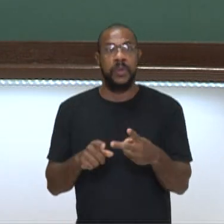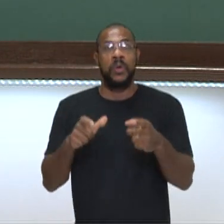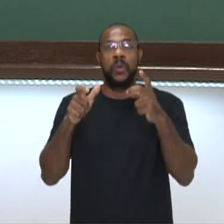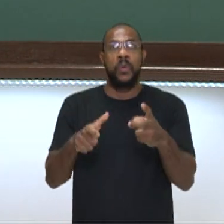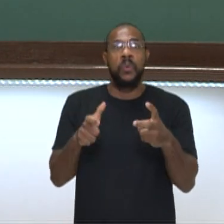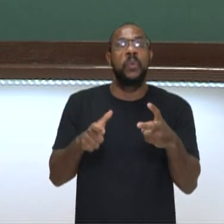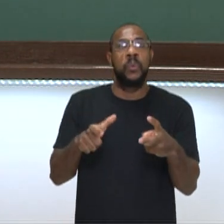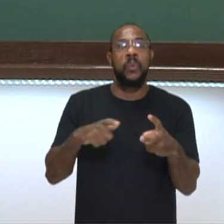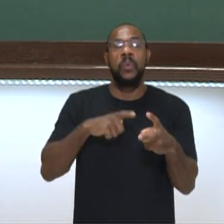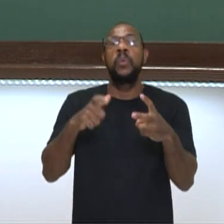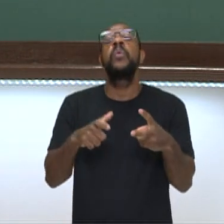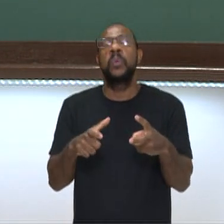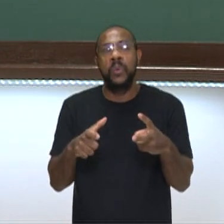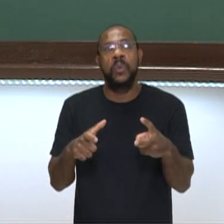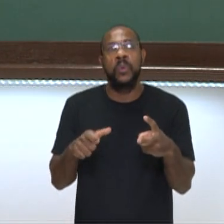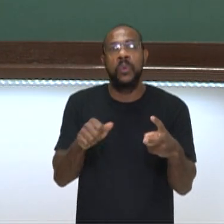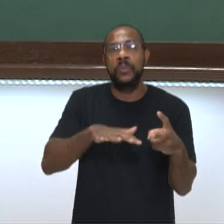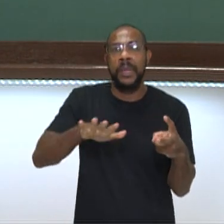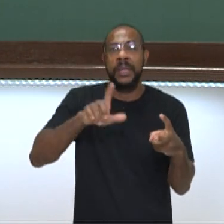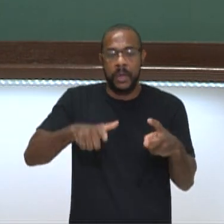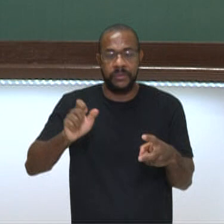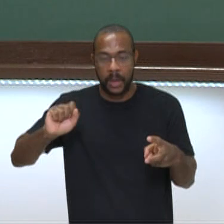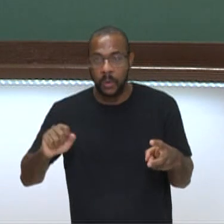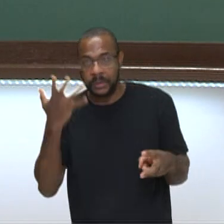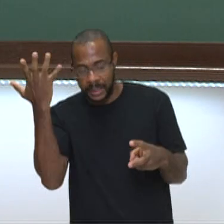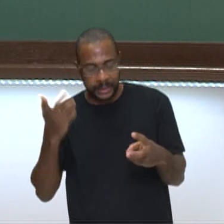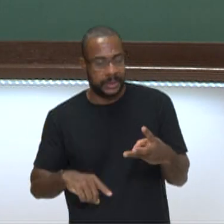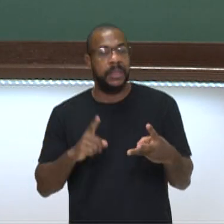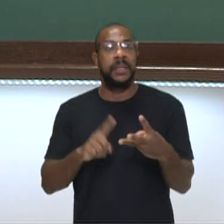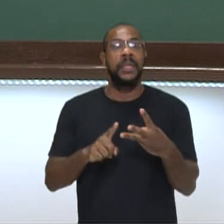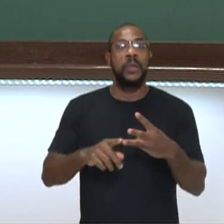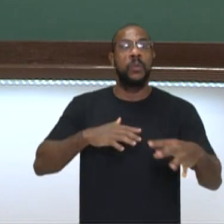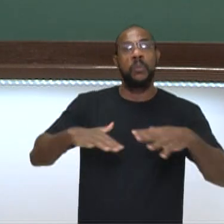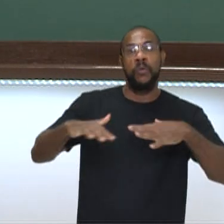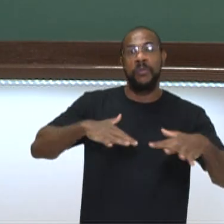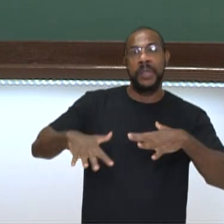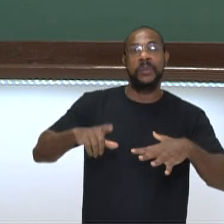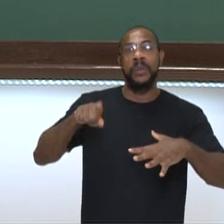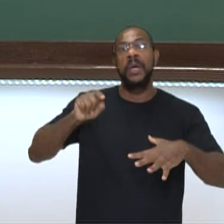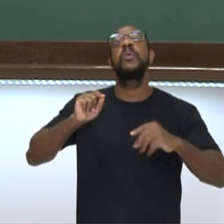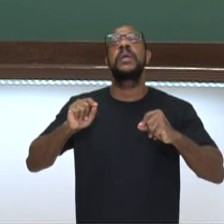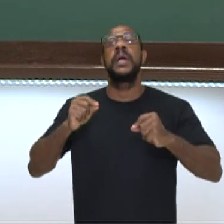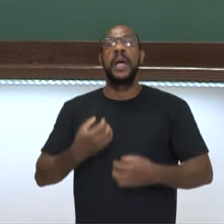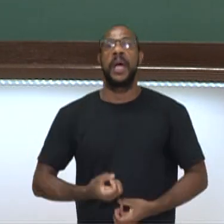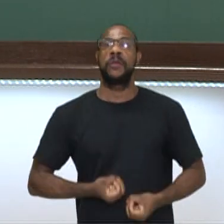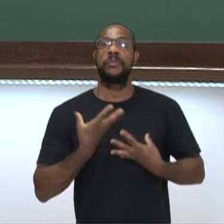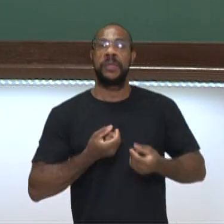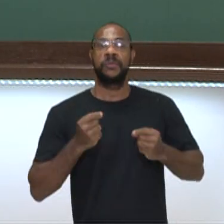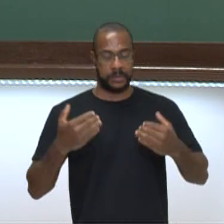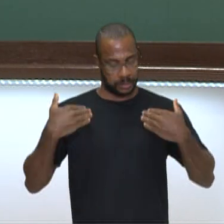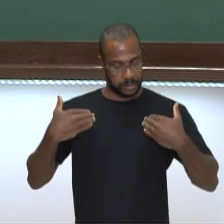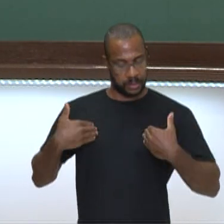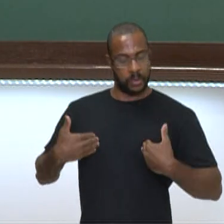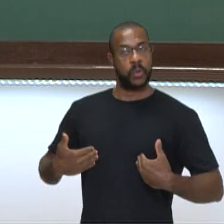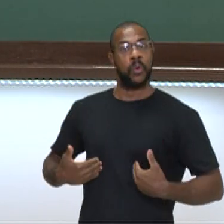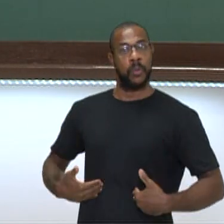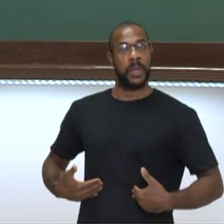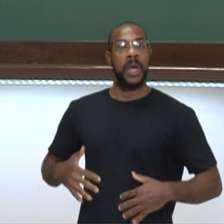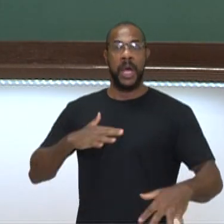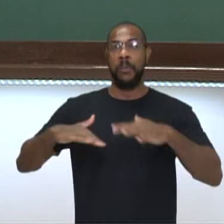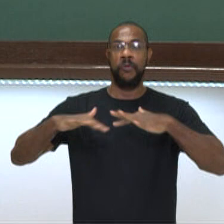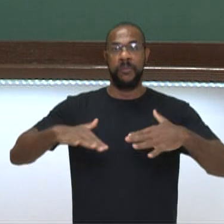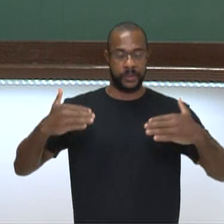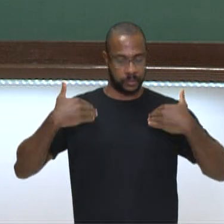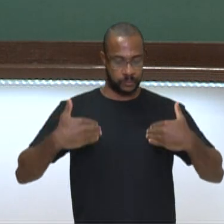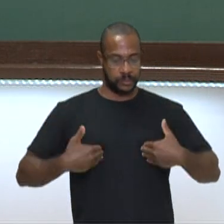música e a dança acontece, e o movimento é a expressão corporal, os movimentos corporais